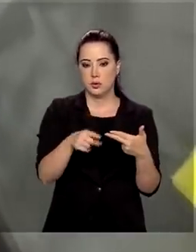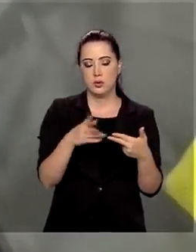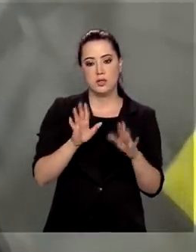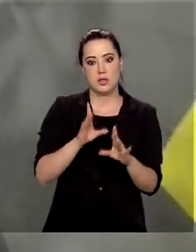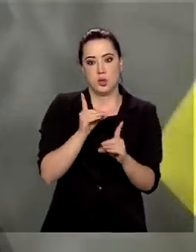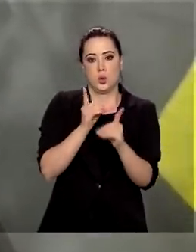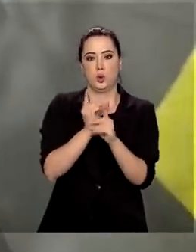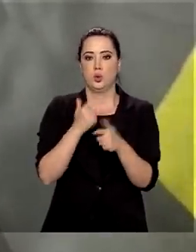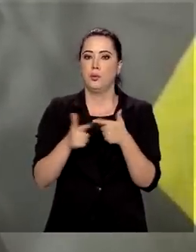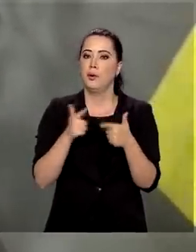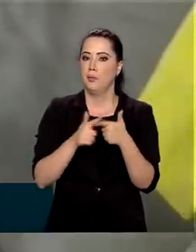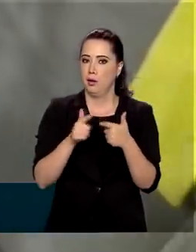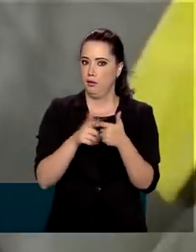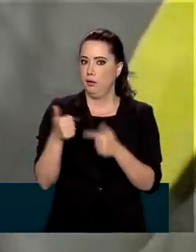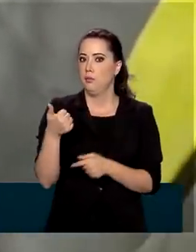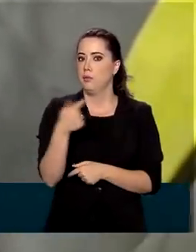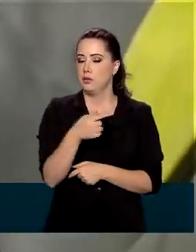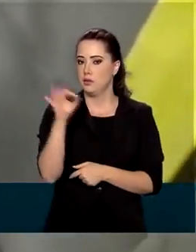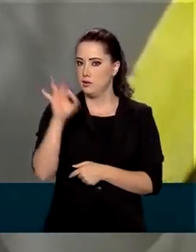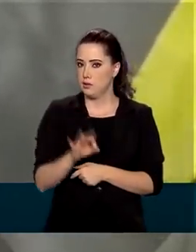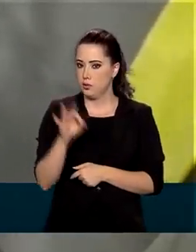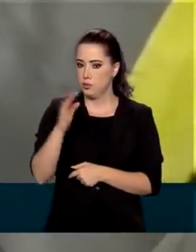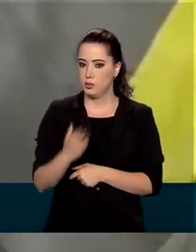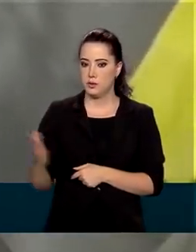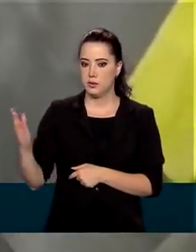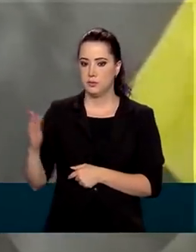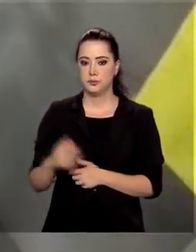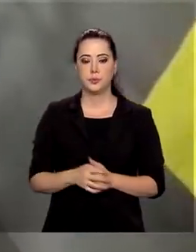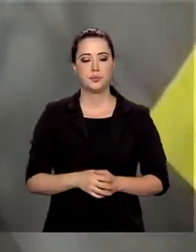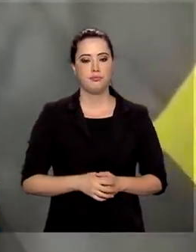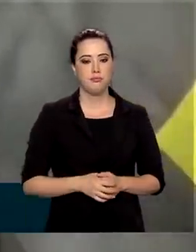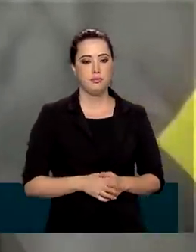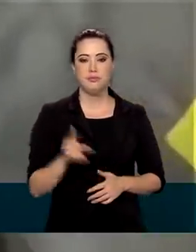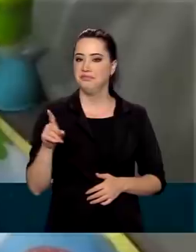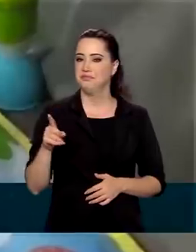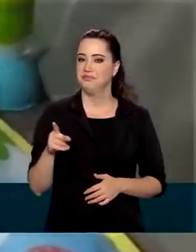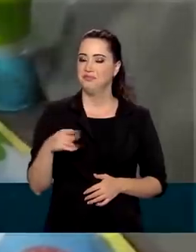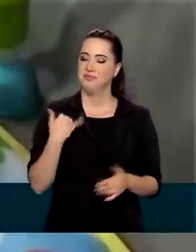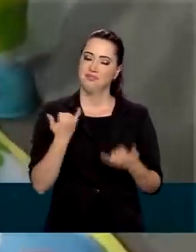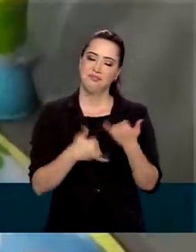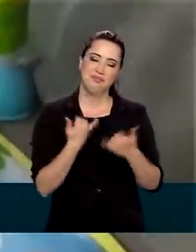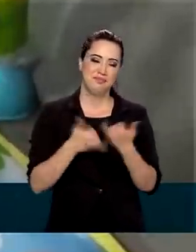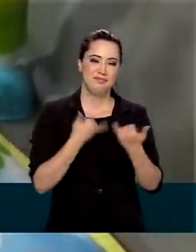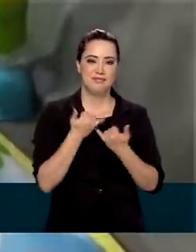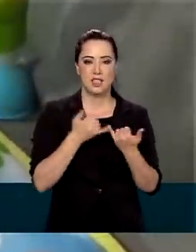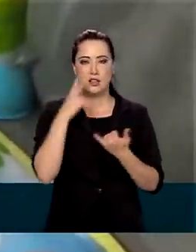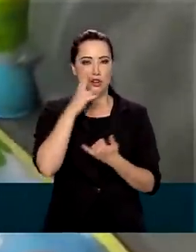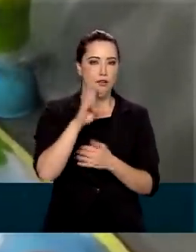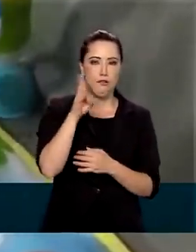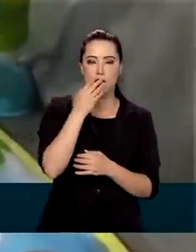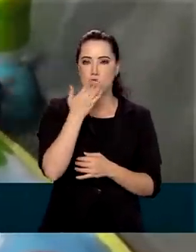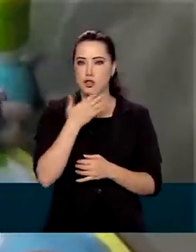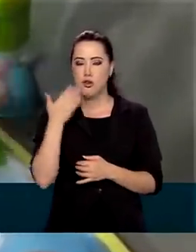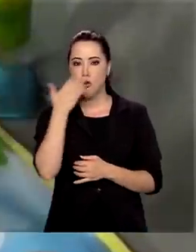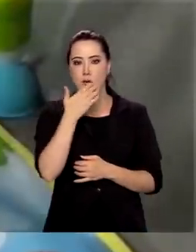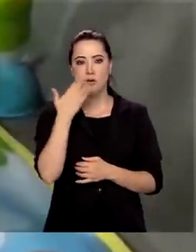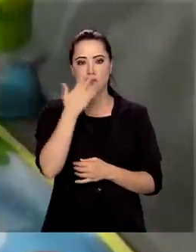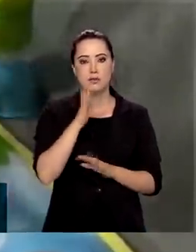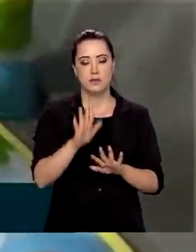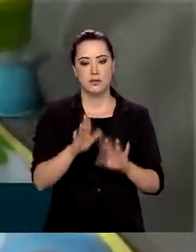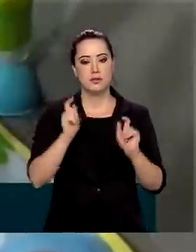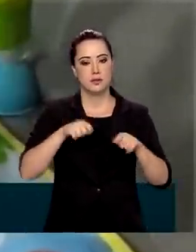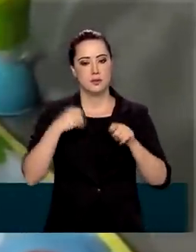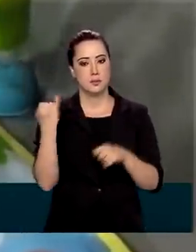Javi, aos dois meses, já se diverte com o mundo colorido ao seu redor. Mas é preciso prevenir para que a diversão